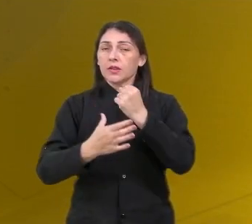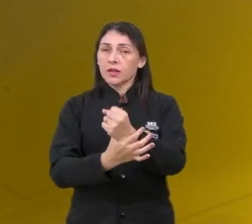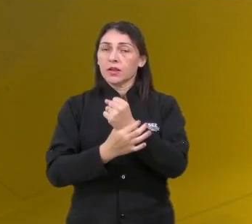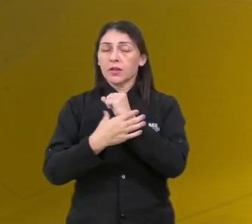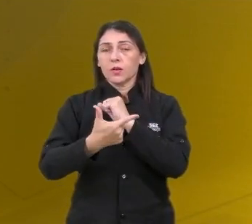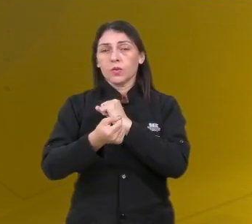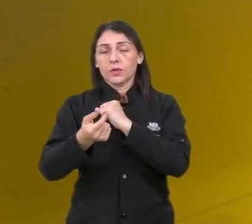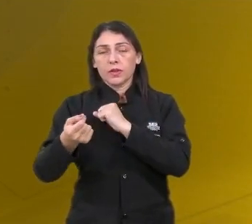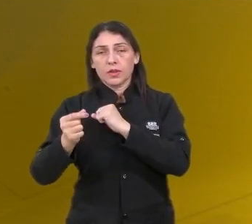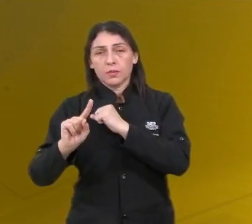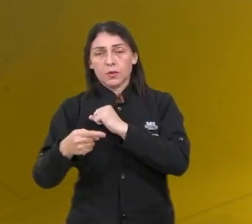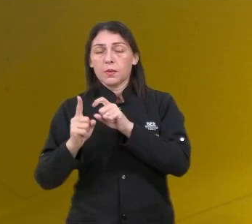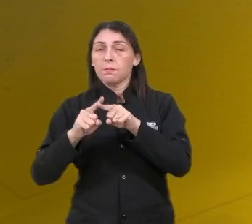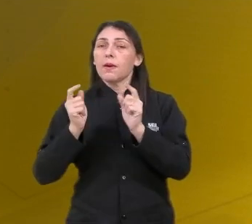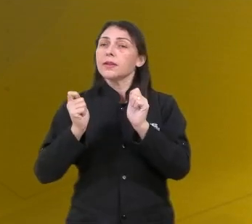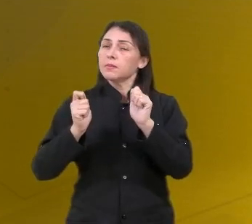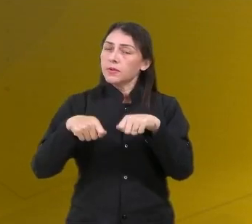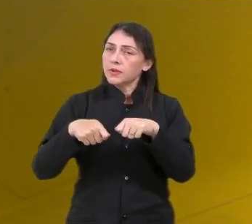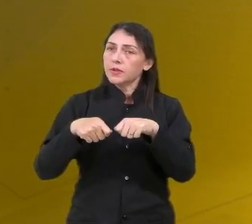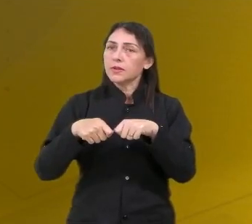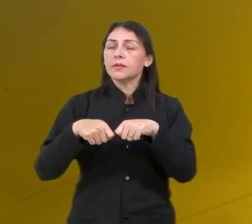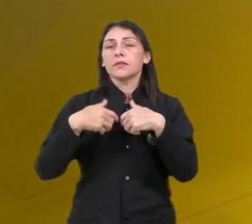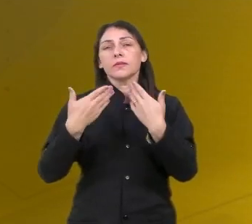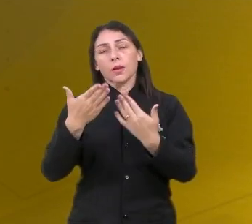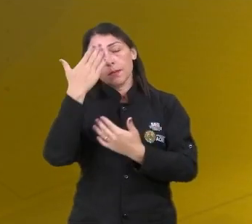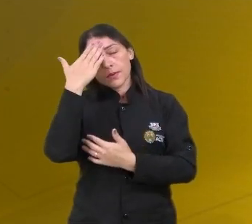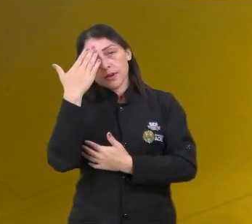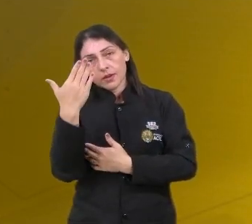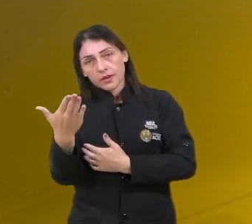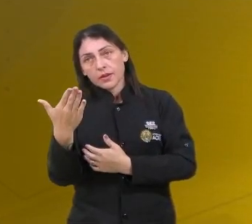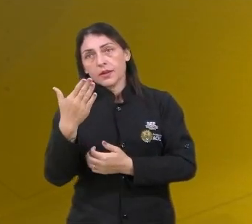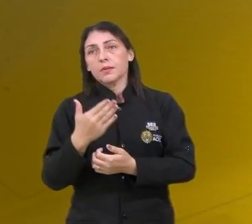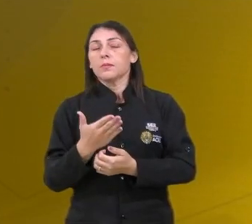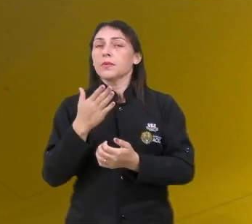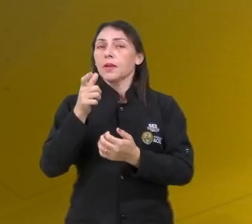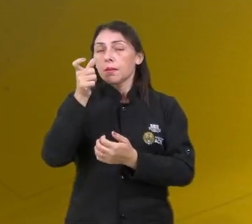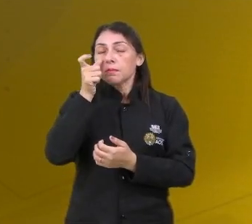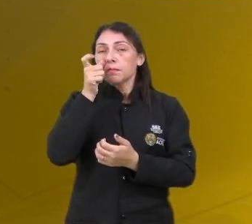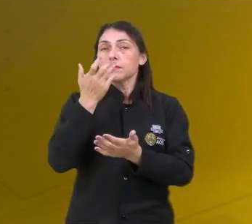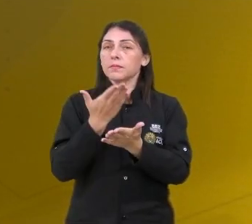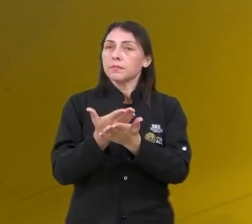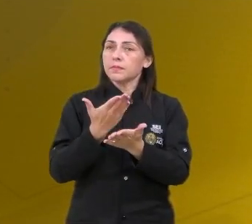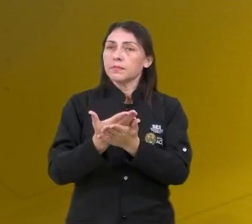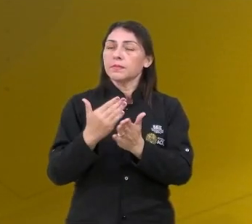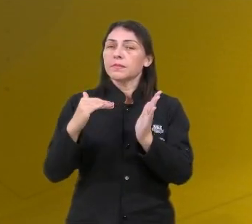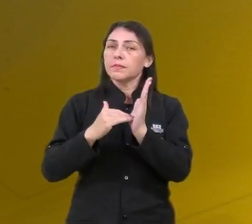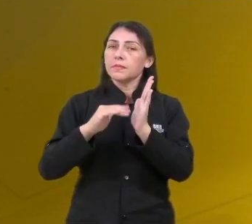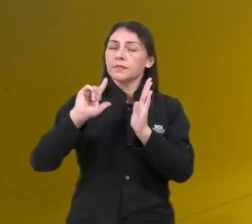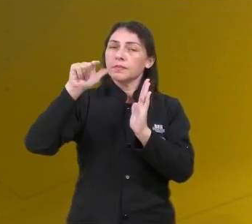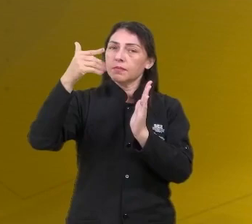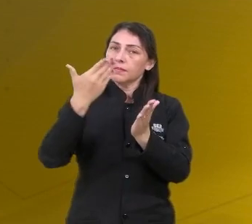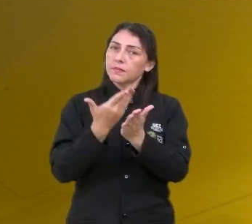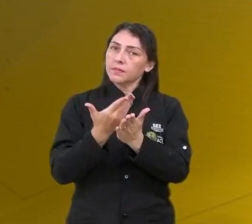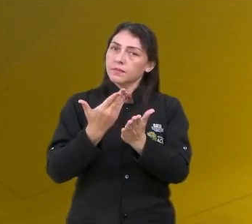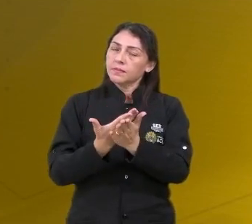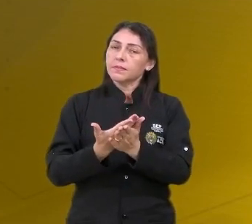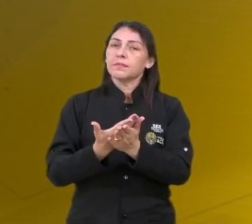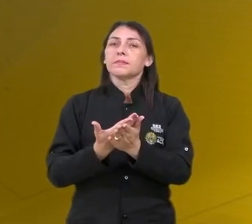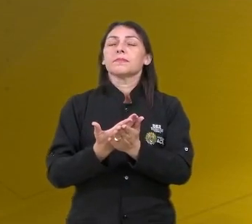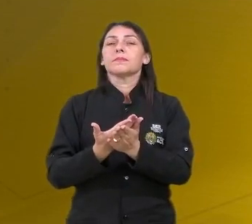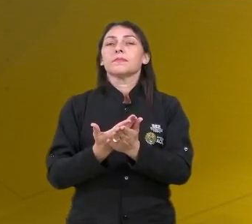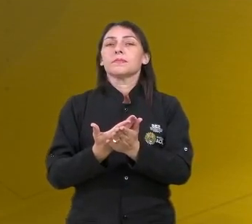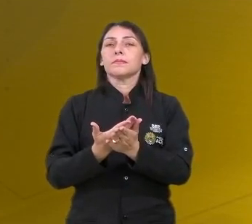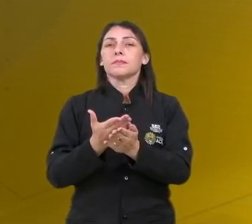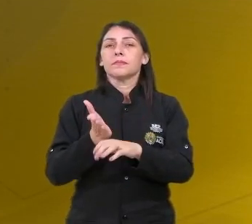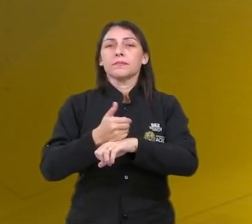os 200 pontos, mas é possível, tá bom? Então, muito obrigada por assistir essa aula e até a próxima aula